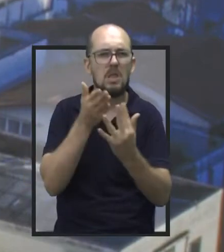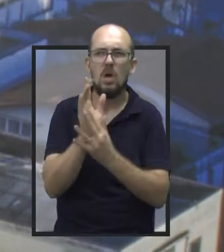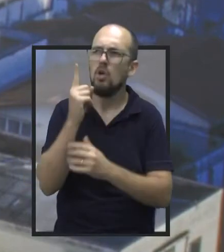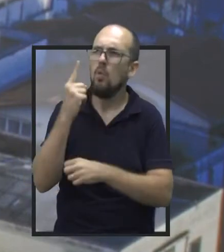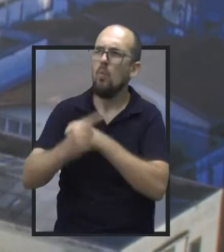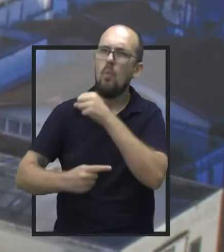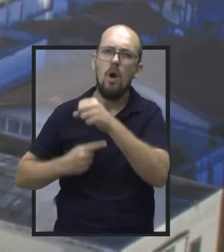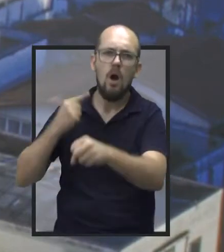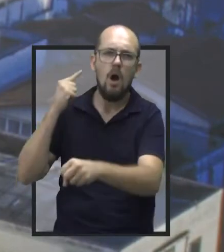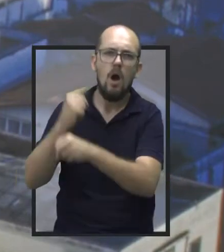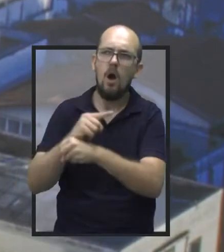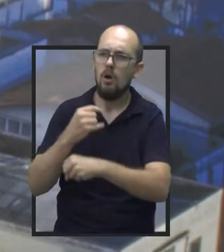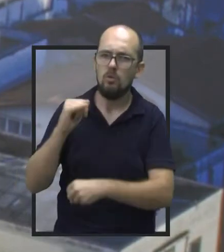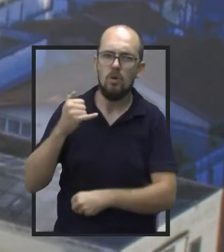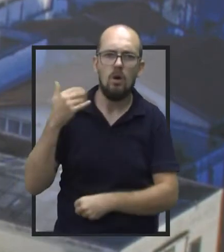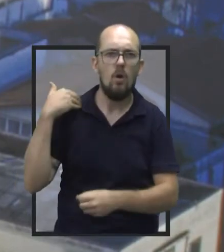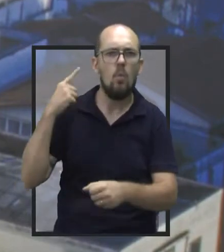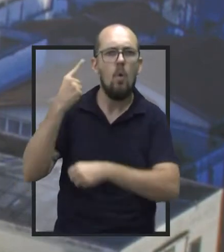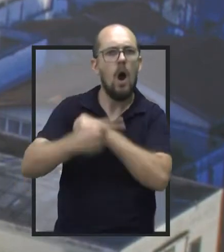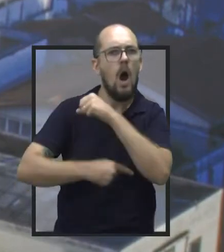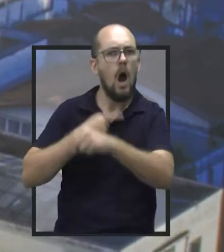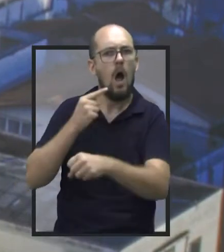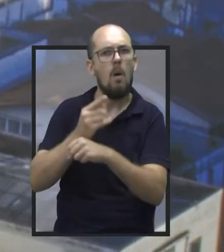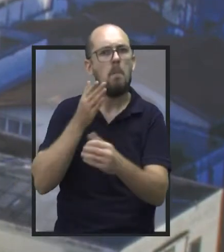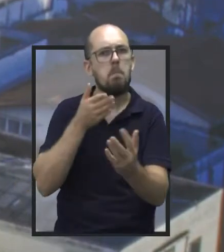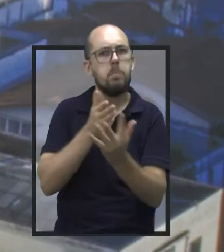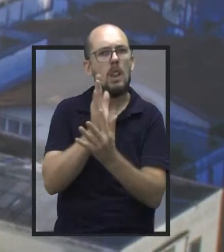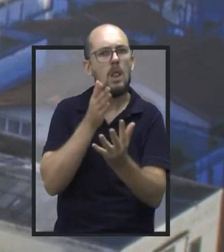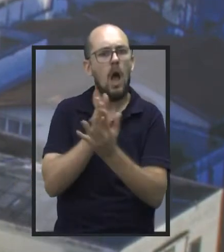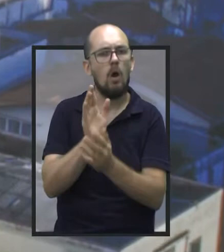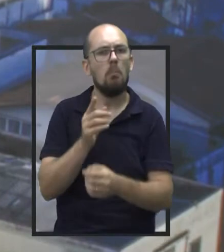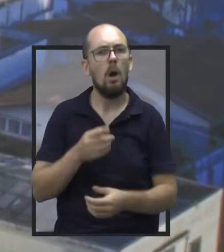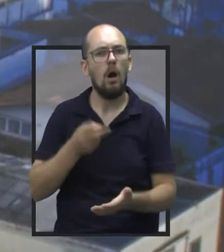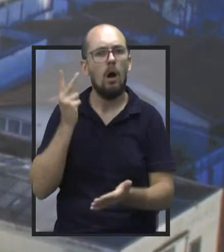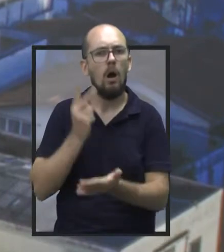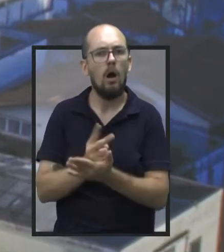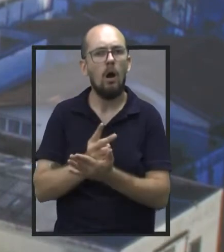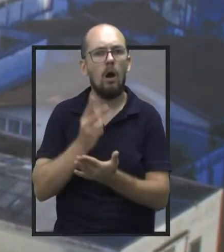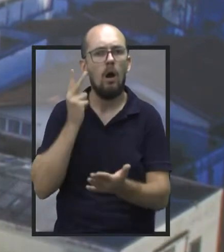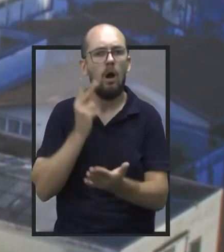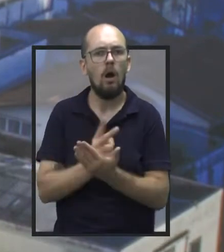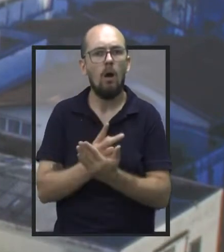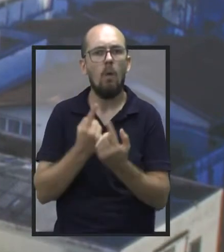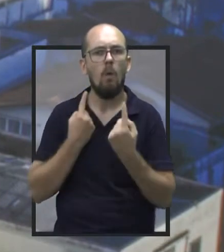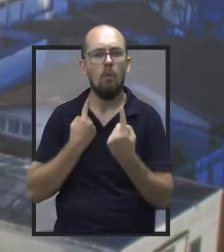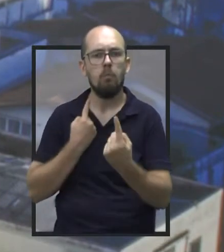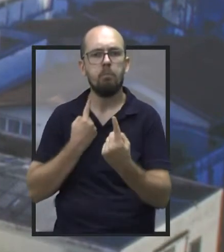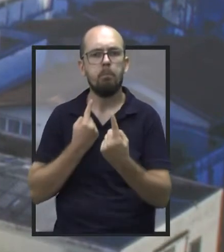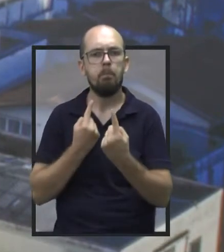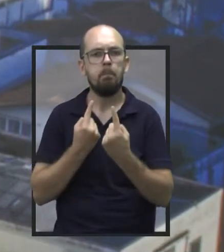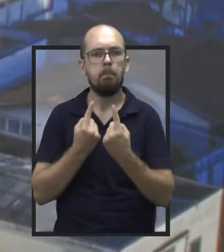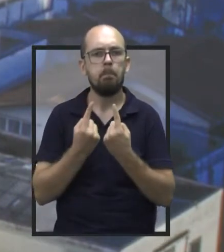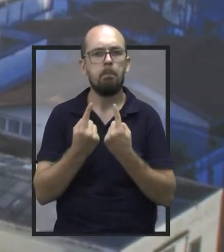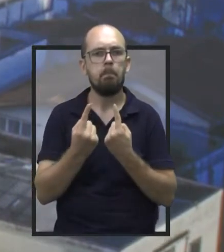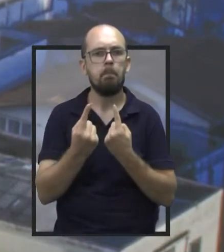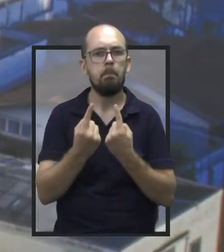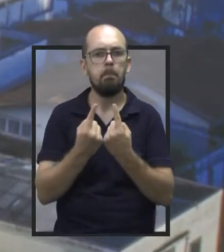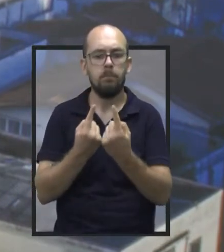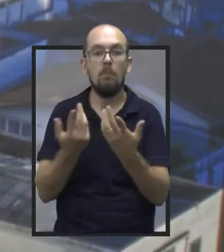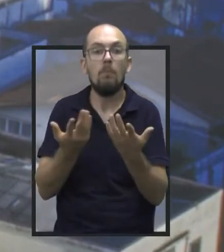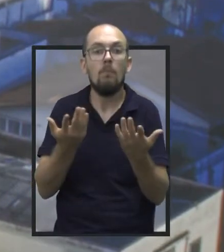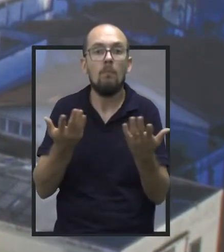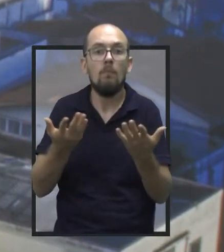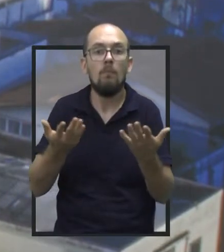um ano, em janeiro fez um ano, que o pedágio está ali, está sendo cobrado. Teve reajuste, teve aumento do pedágio e a duplicação,